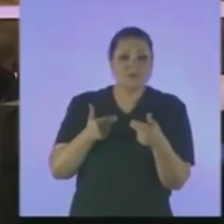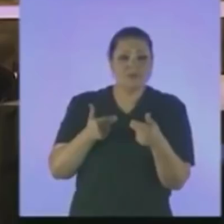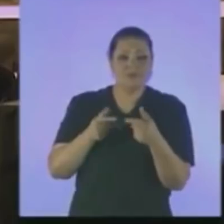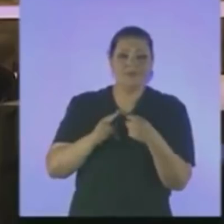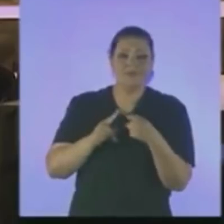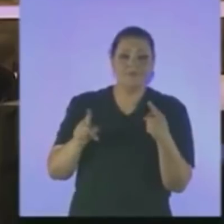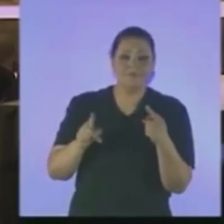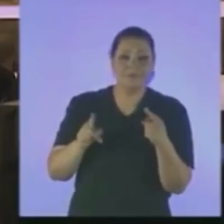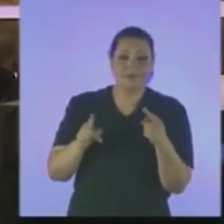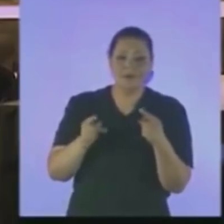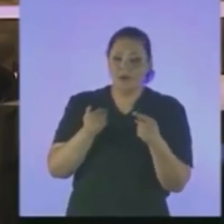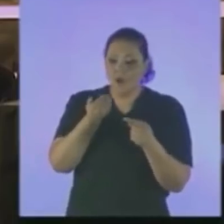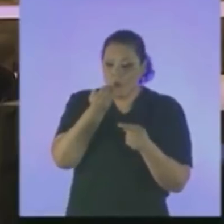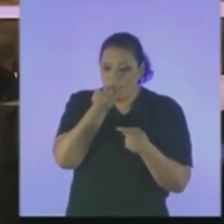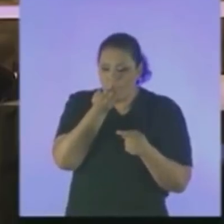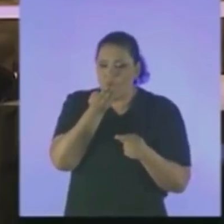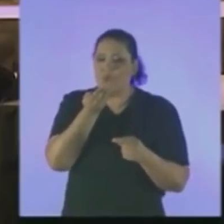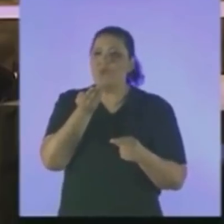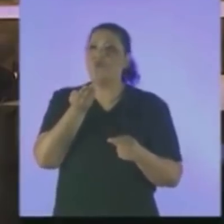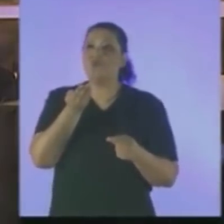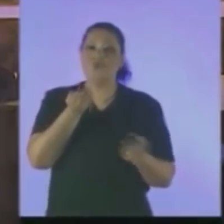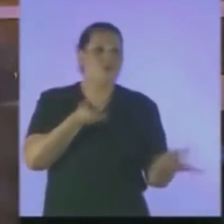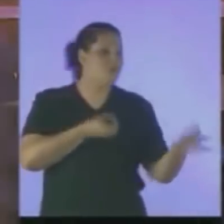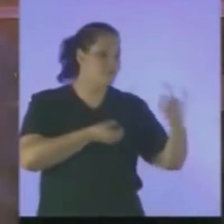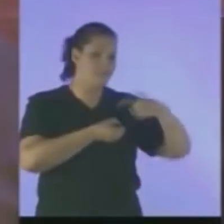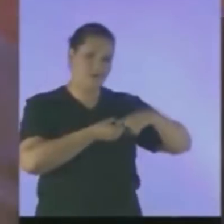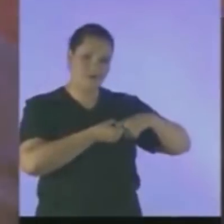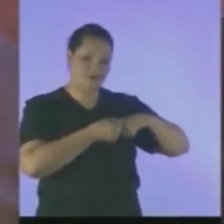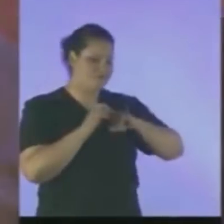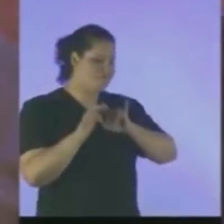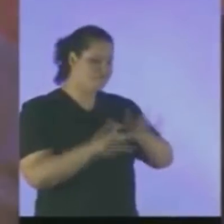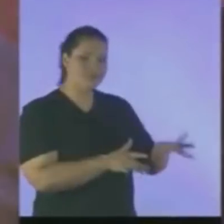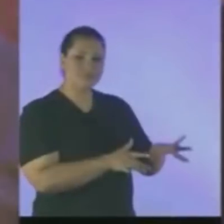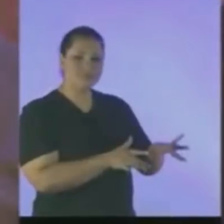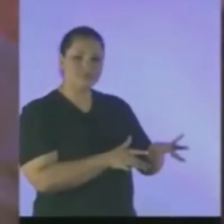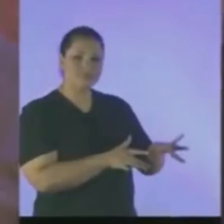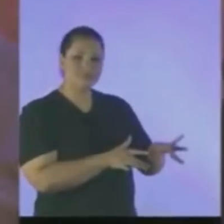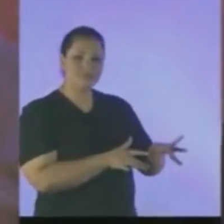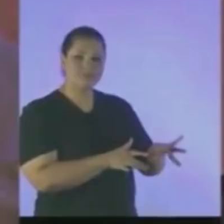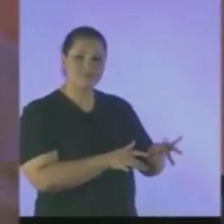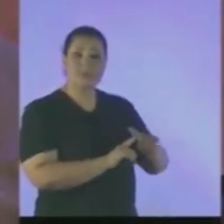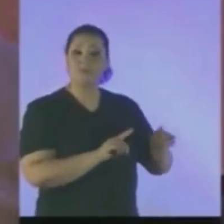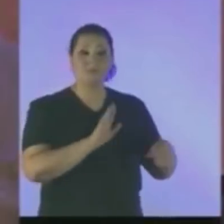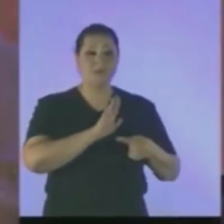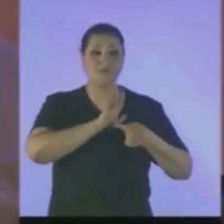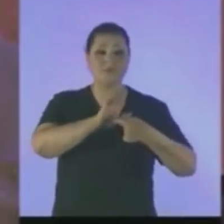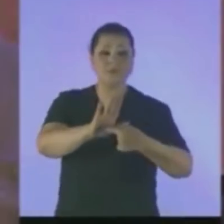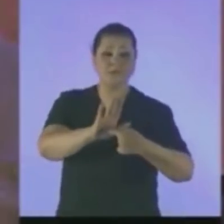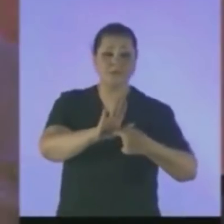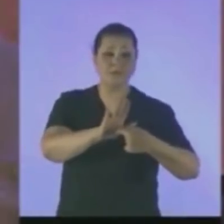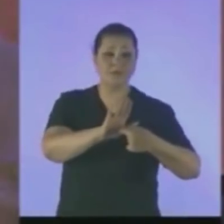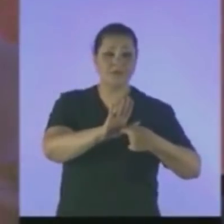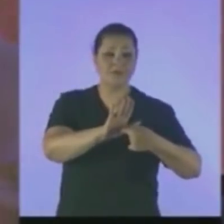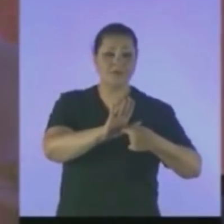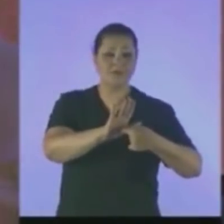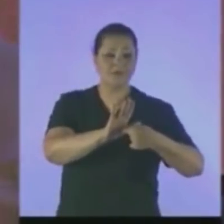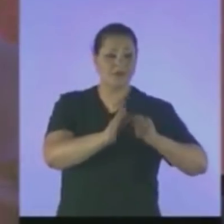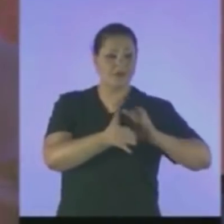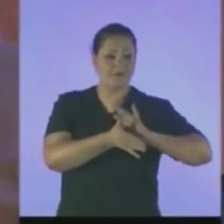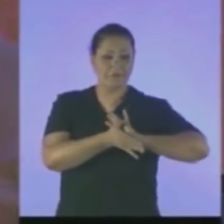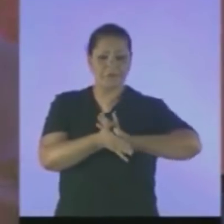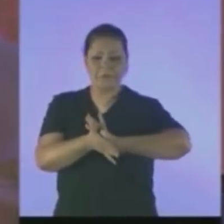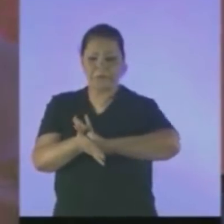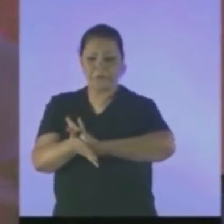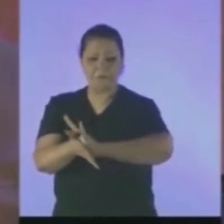retornam A abandono Apresentando O espetáculo Trágico Do que é O ser